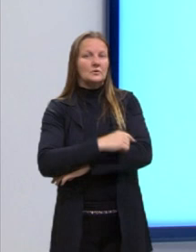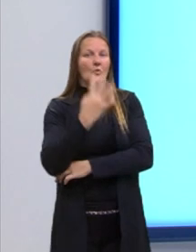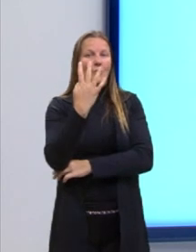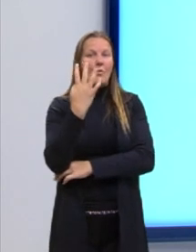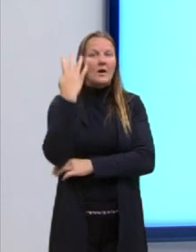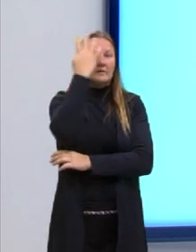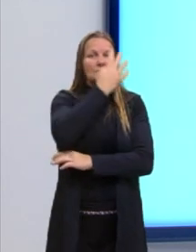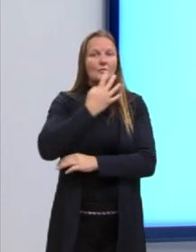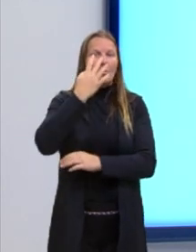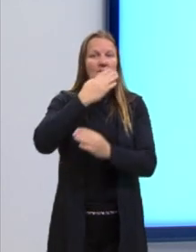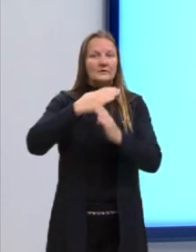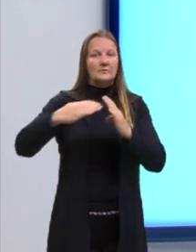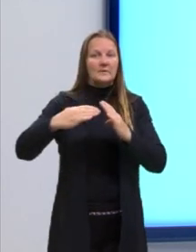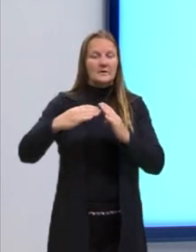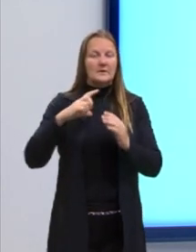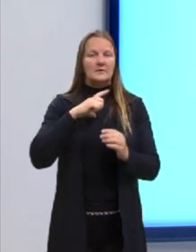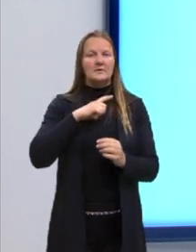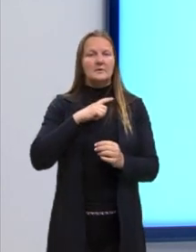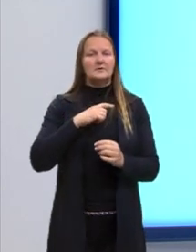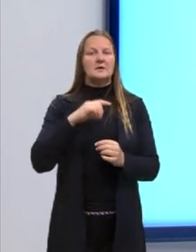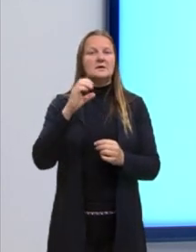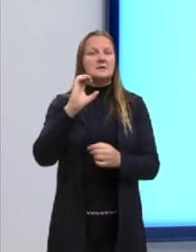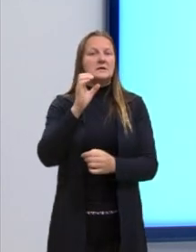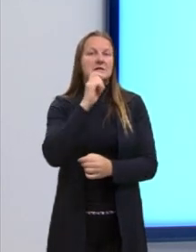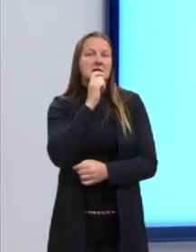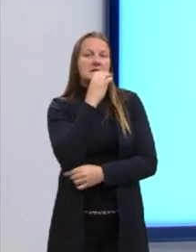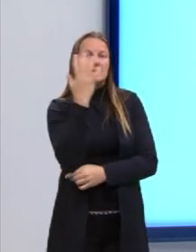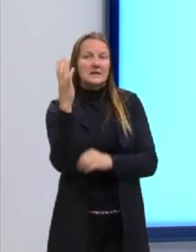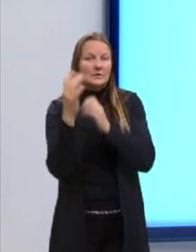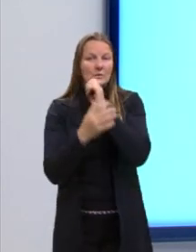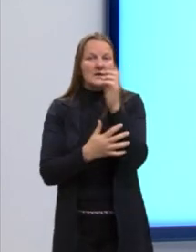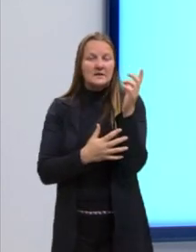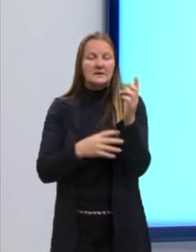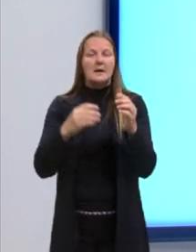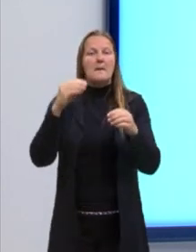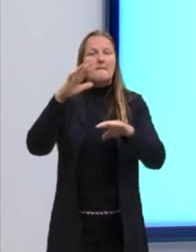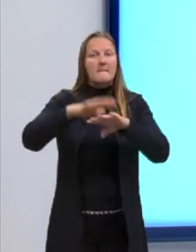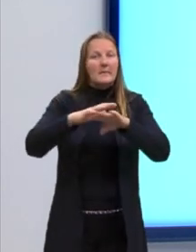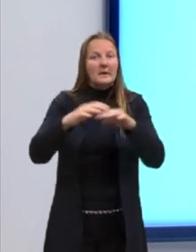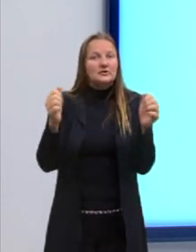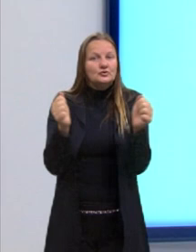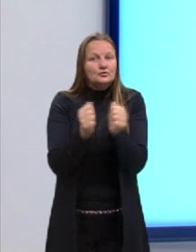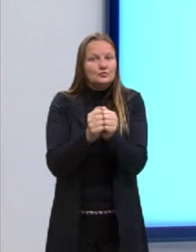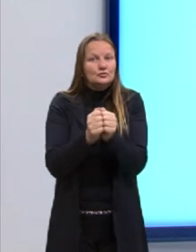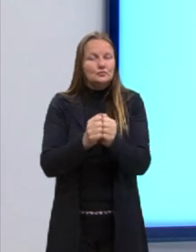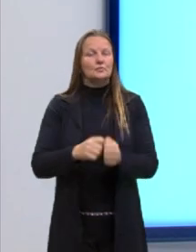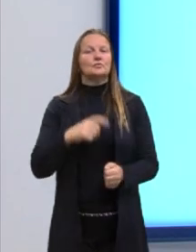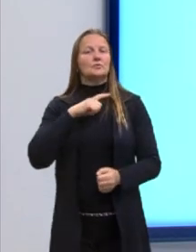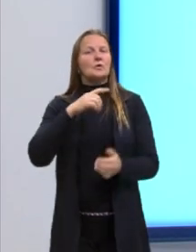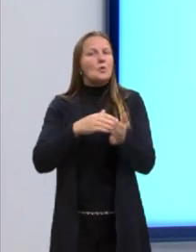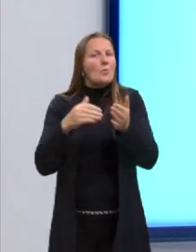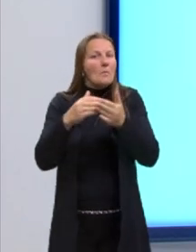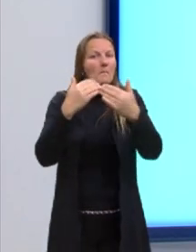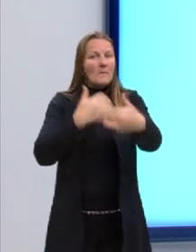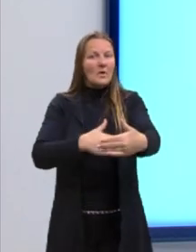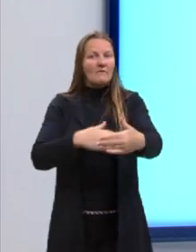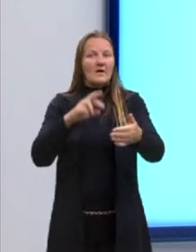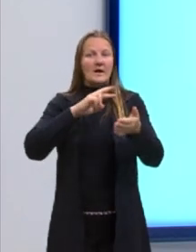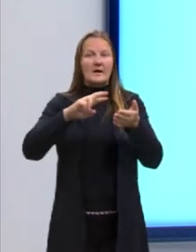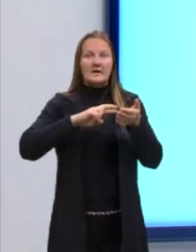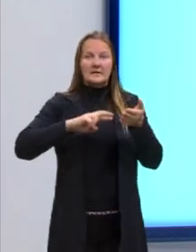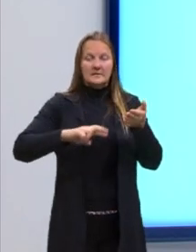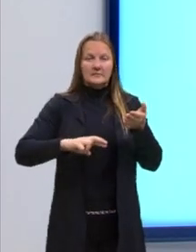e meia, que a gente vai ter aí ciências da natureza e matemática. Todas as provas, com exceção de redação,